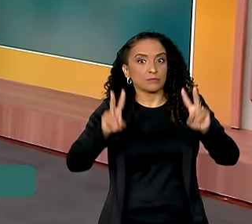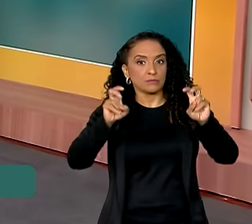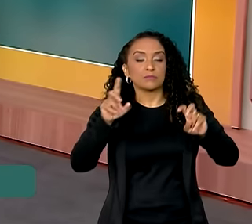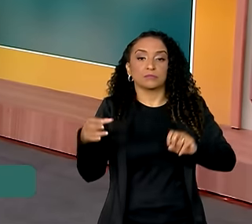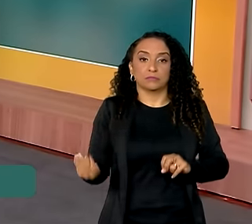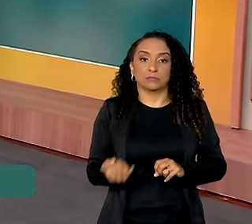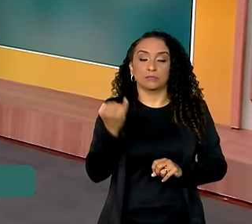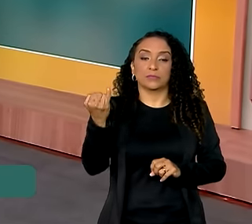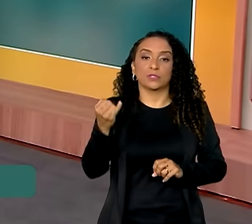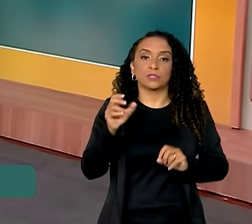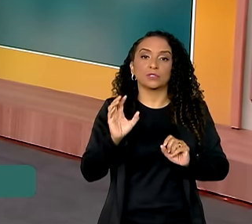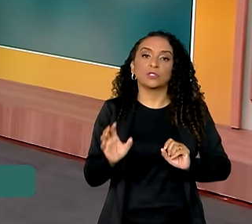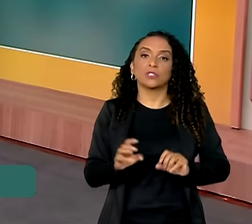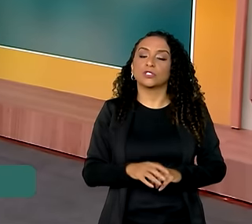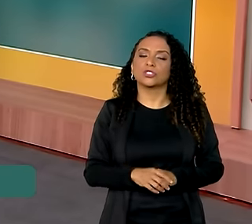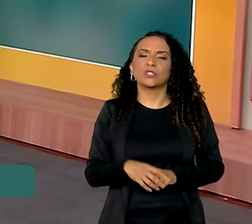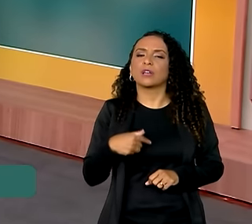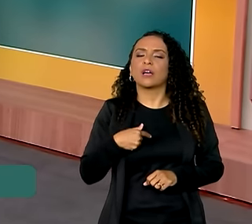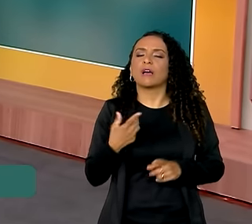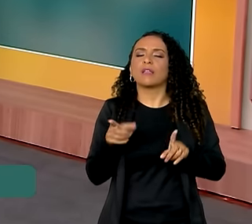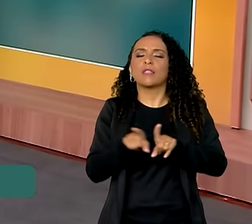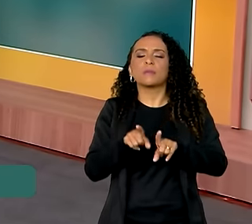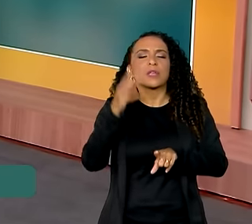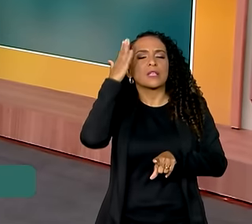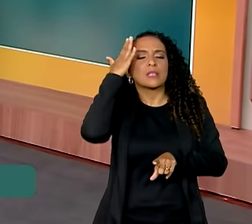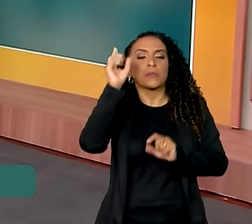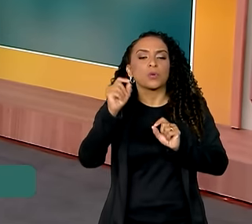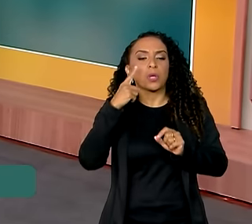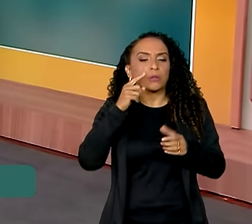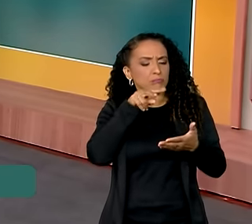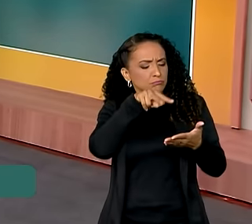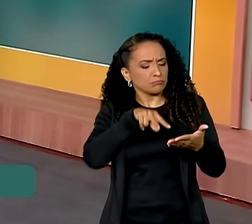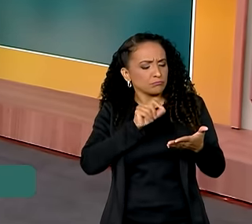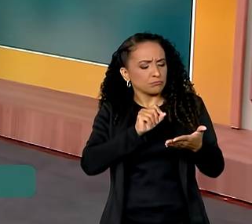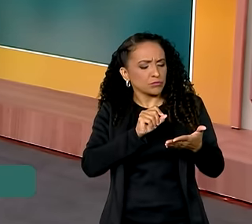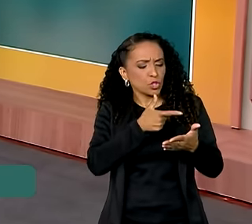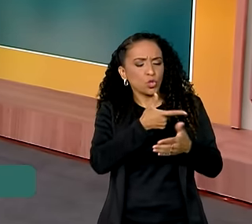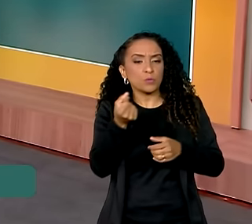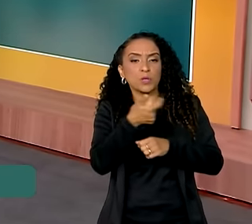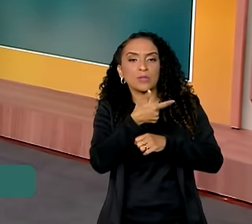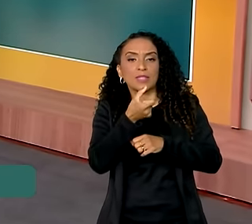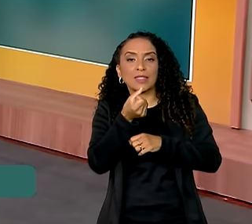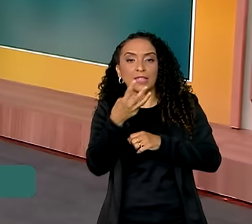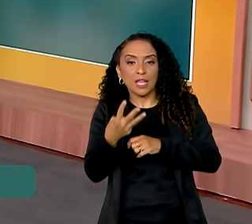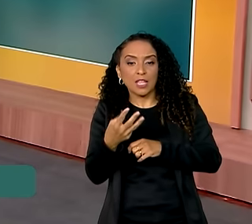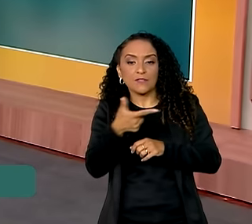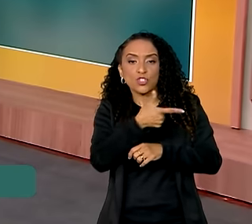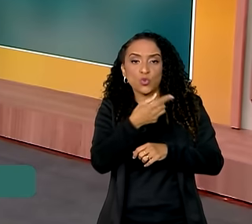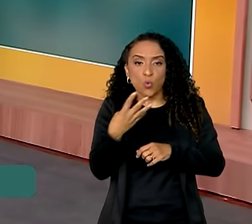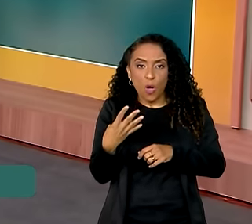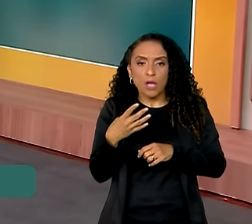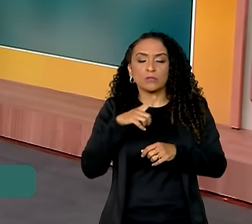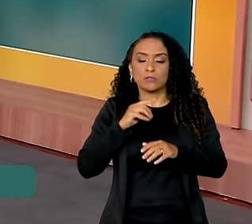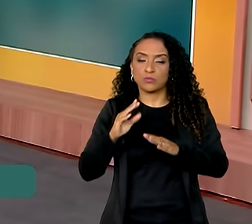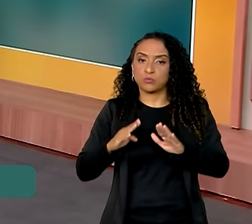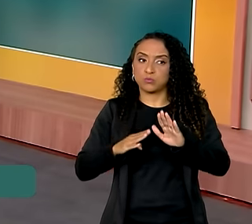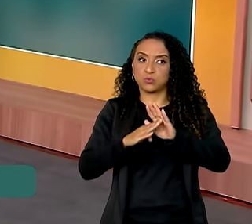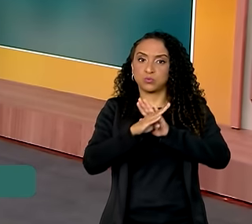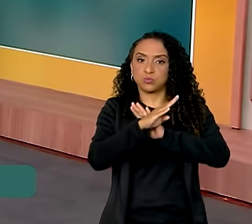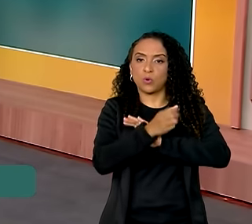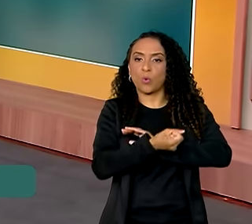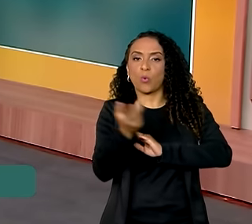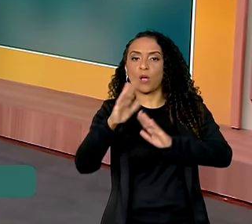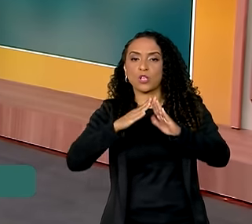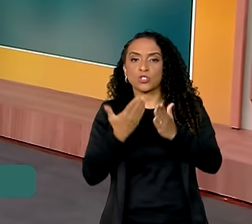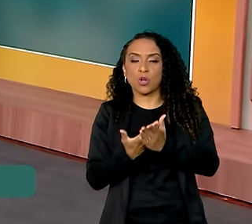importantíssimos, coordenadora, queria até saber, estou vendo aqui, que em 2003 e 2024, houve um crescimento no número de